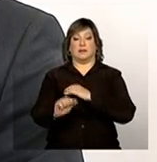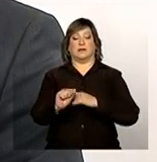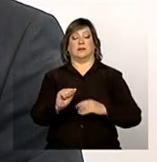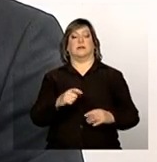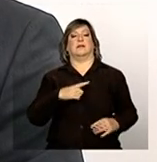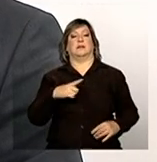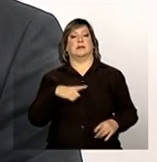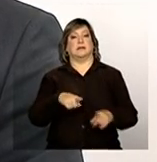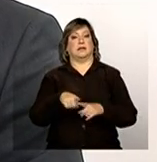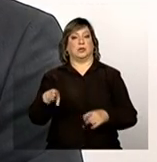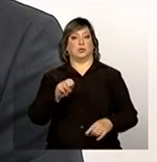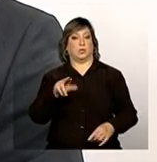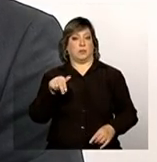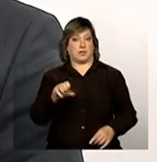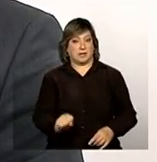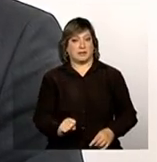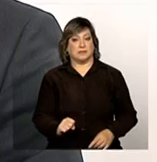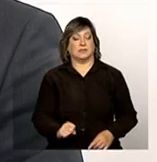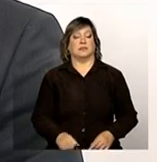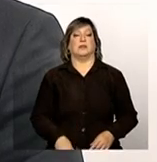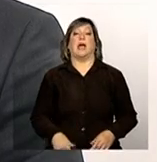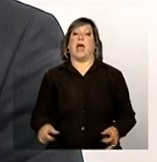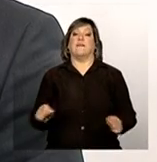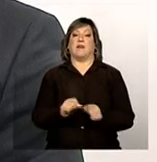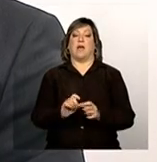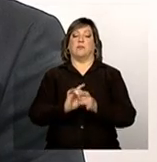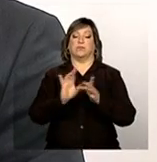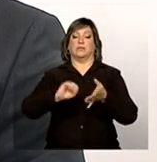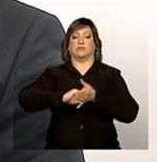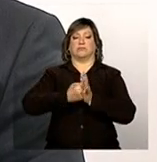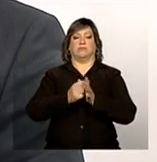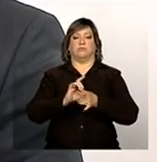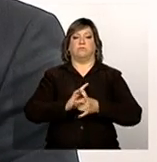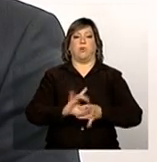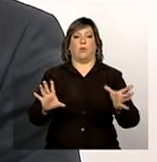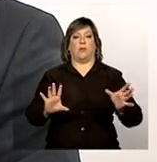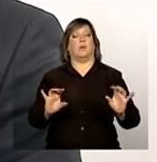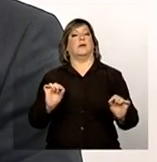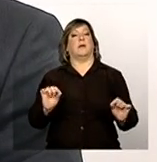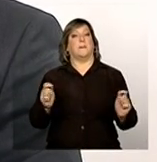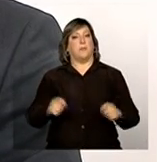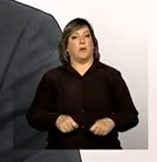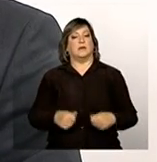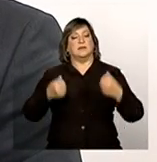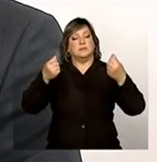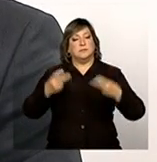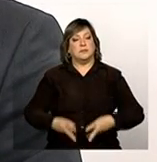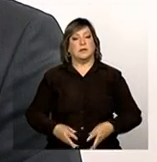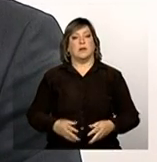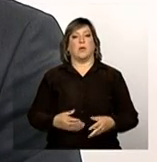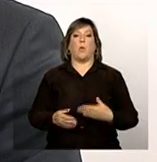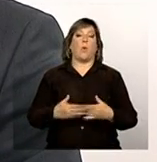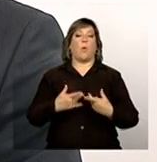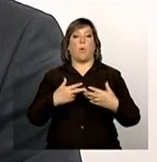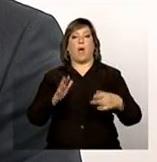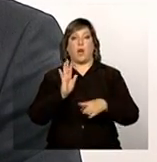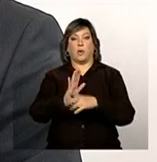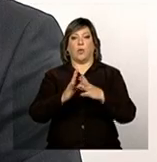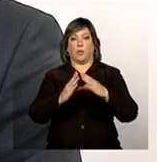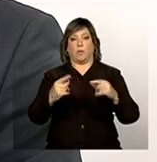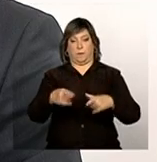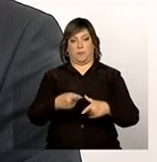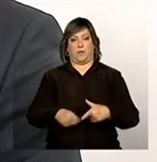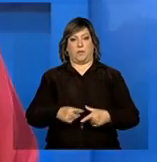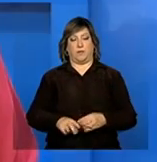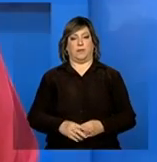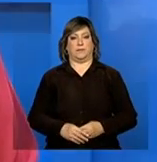.br, que aí é feito o procedimento de desbloqueio ou alguma orientação mais específica sobre o problema dele. Bom, gente, eu